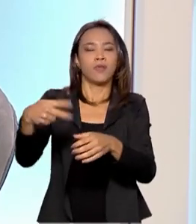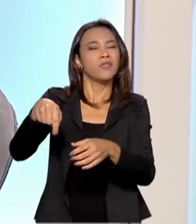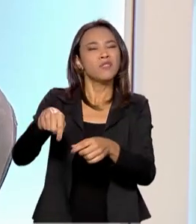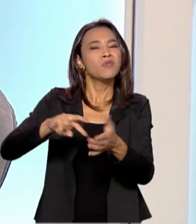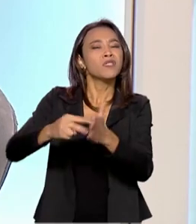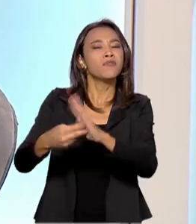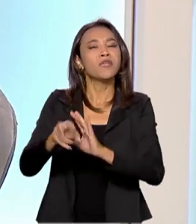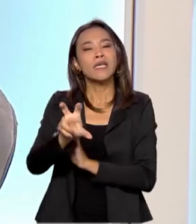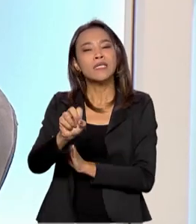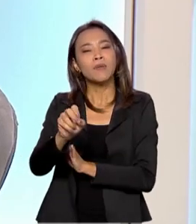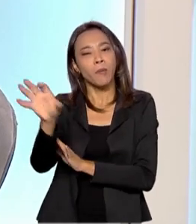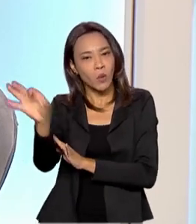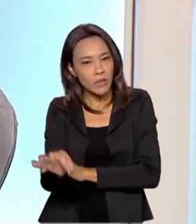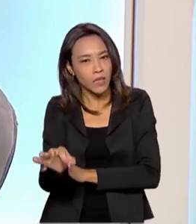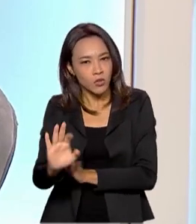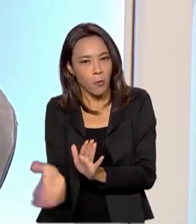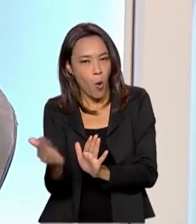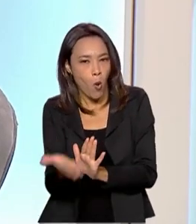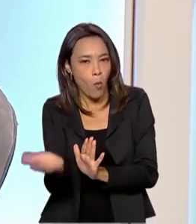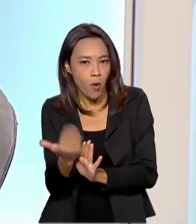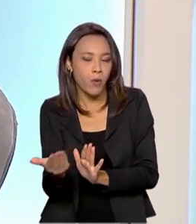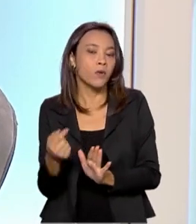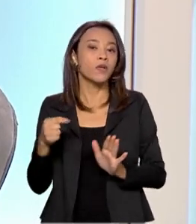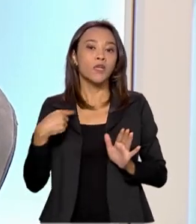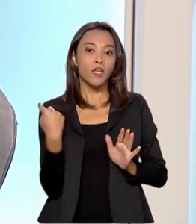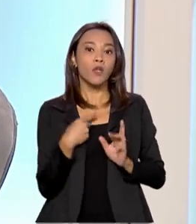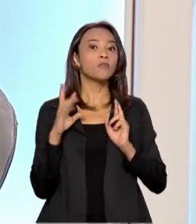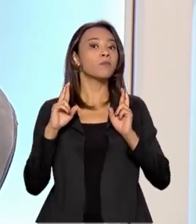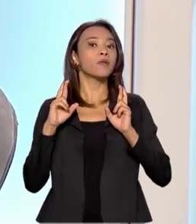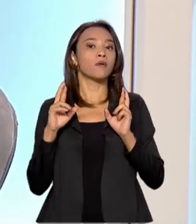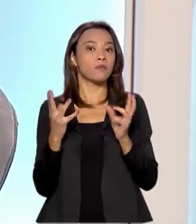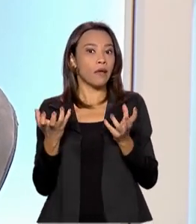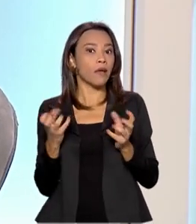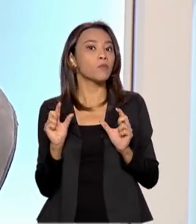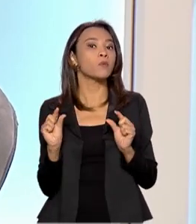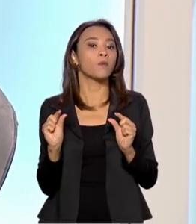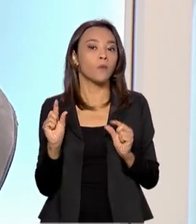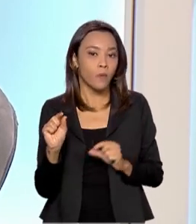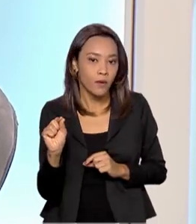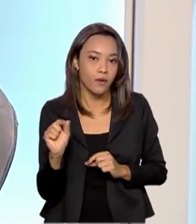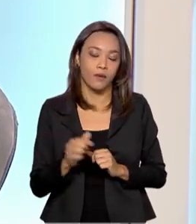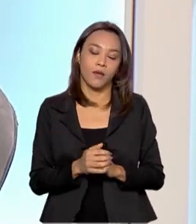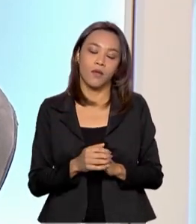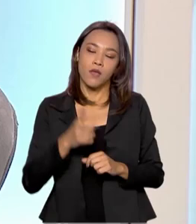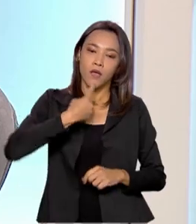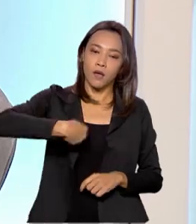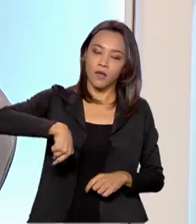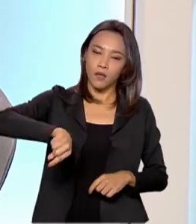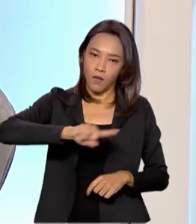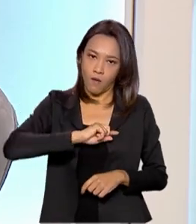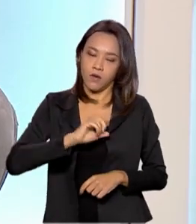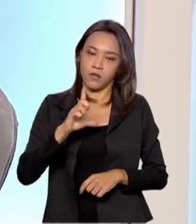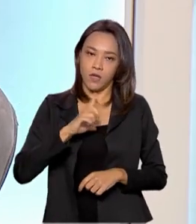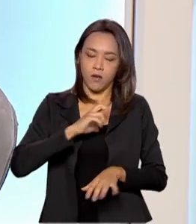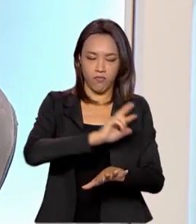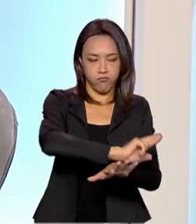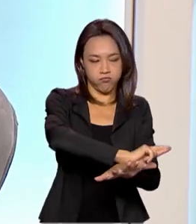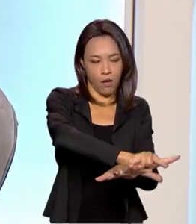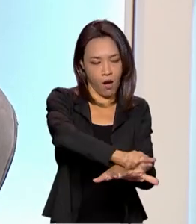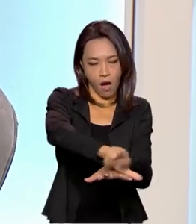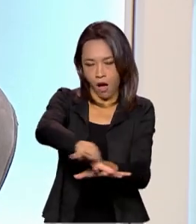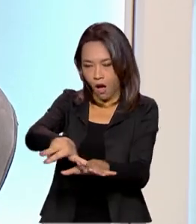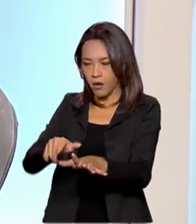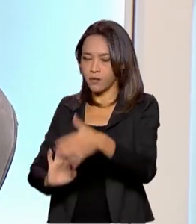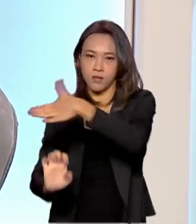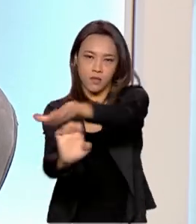da nossa capacidade de refino. O nós esperamos com isso? Que nós tenhamos uma maior pluralidade nesse